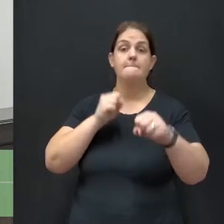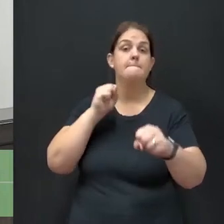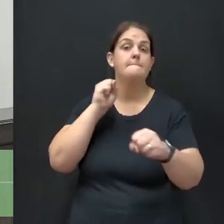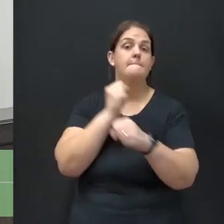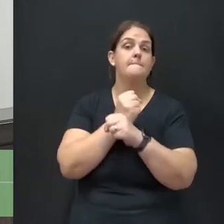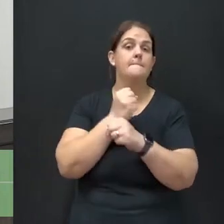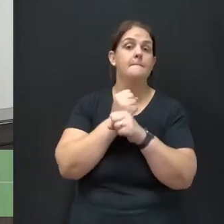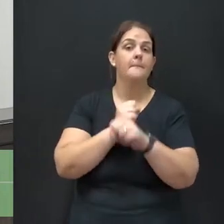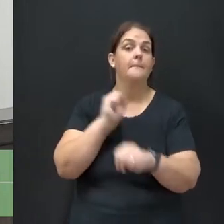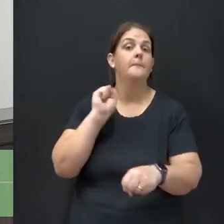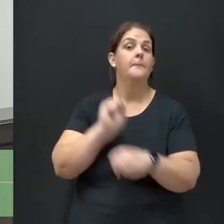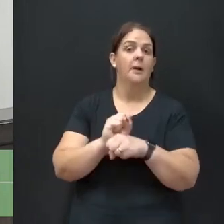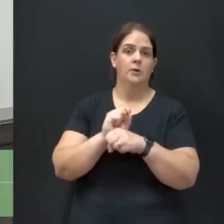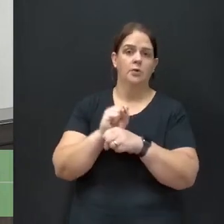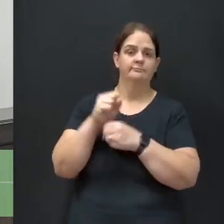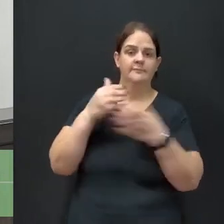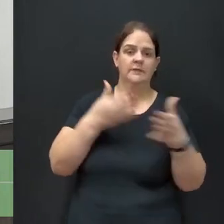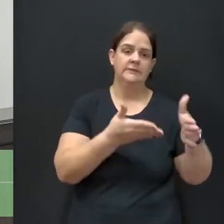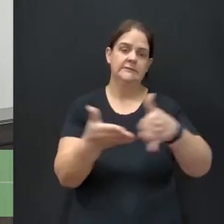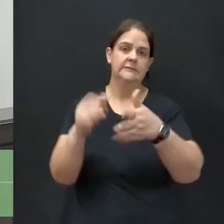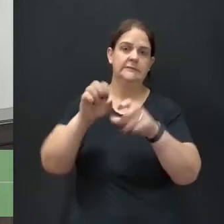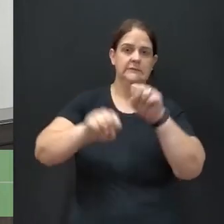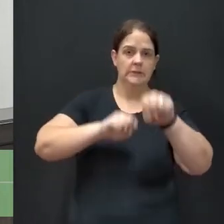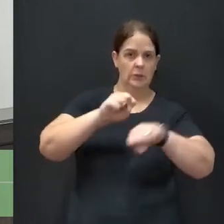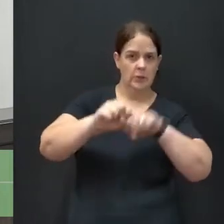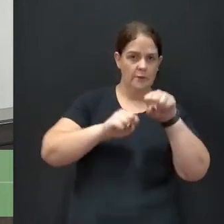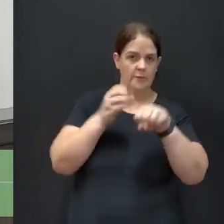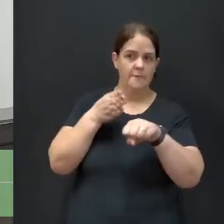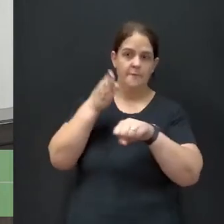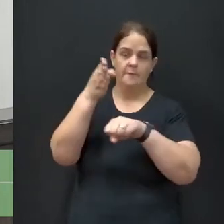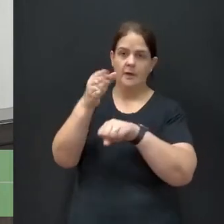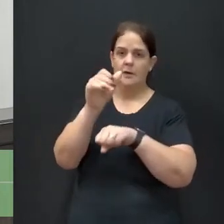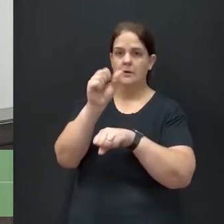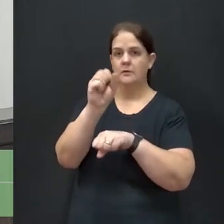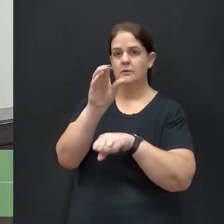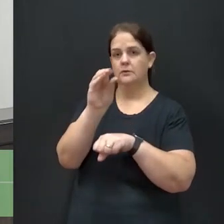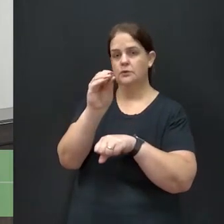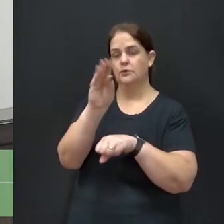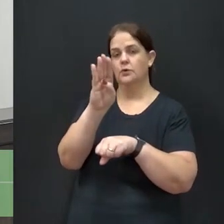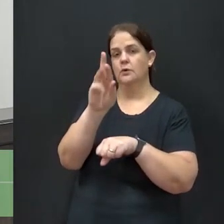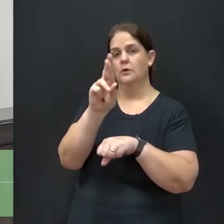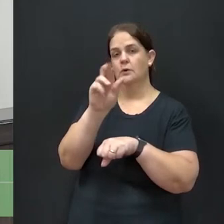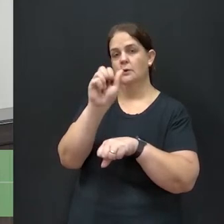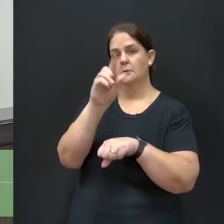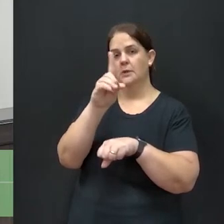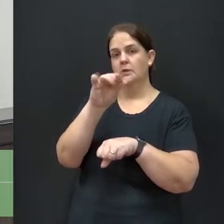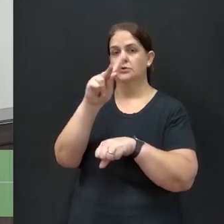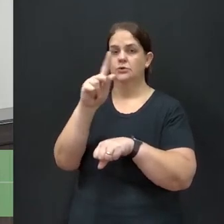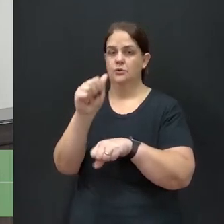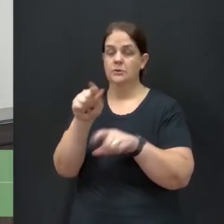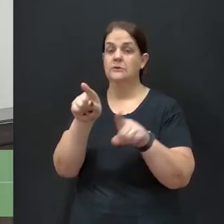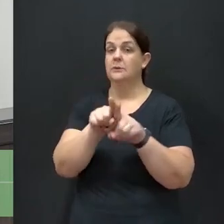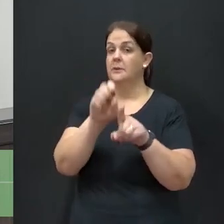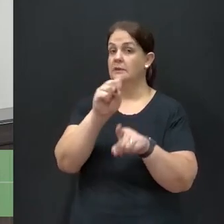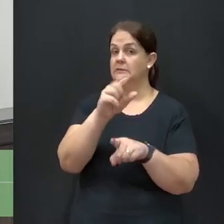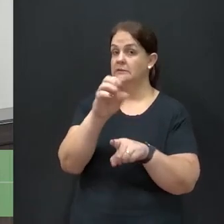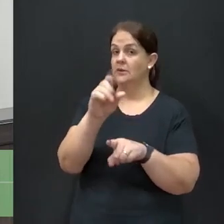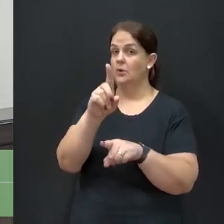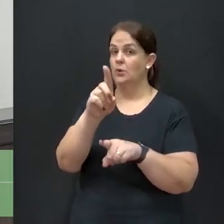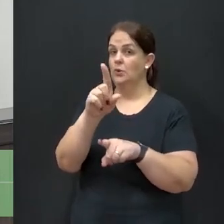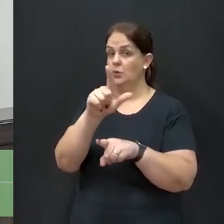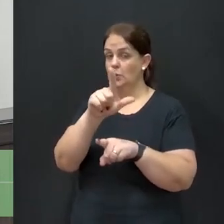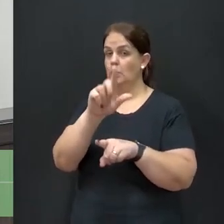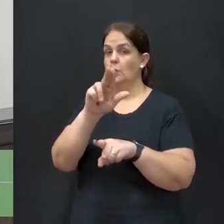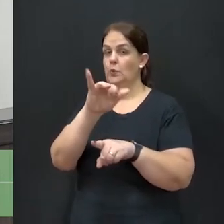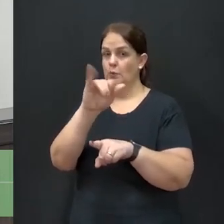da ciclovia que vai para Sobradinho. Sobradinho e São Luís são duas estradas muito planas, muito retas, e que têm um